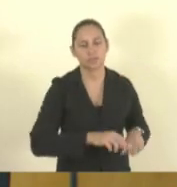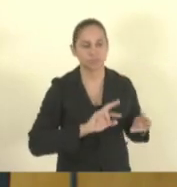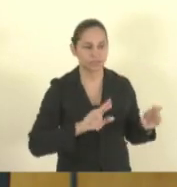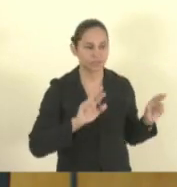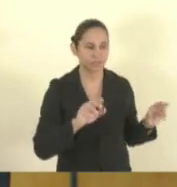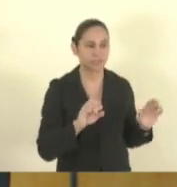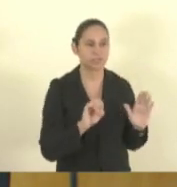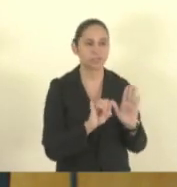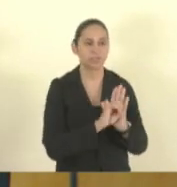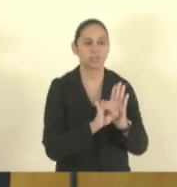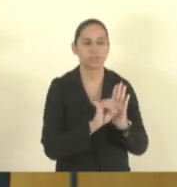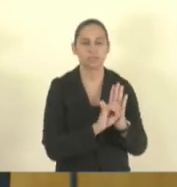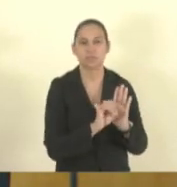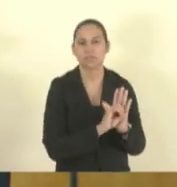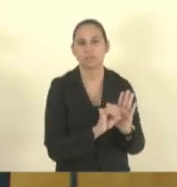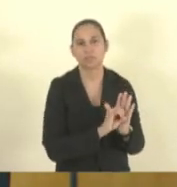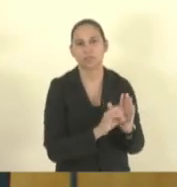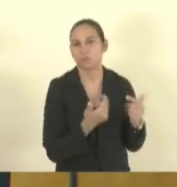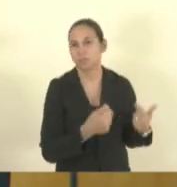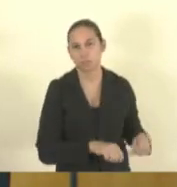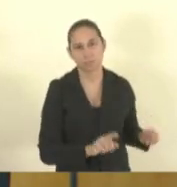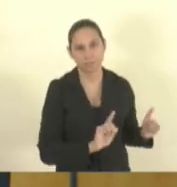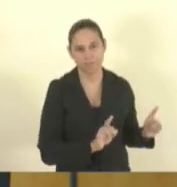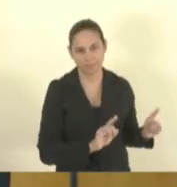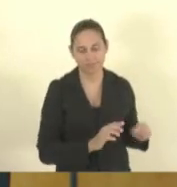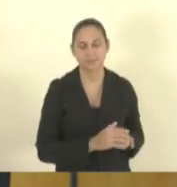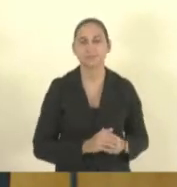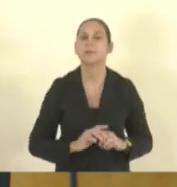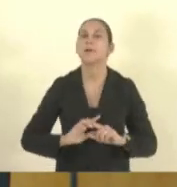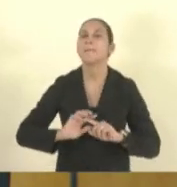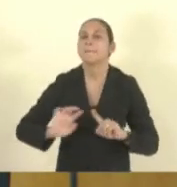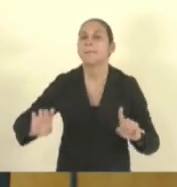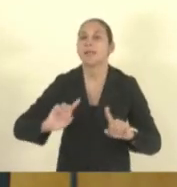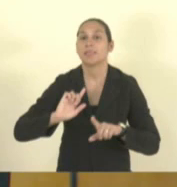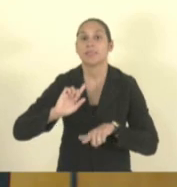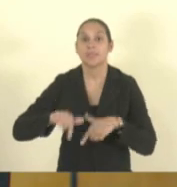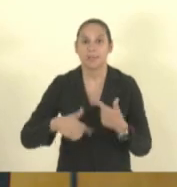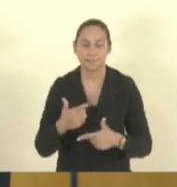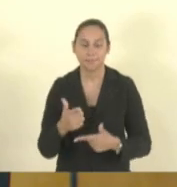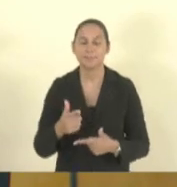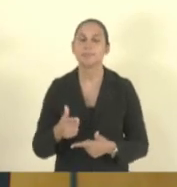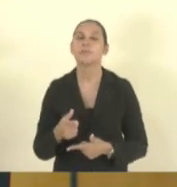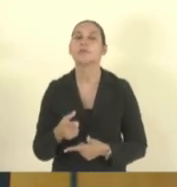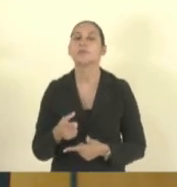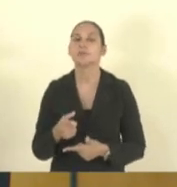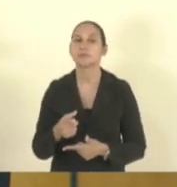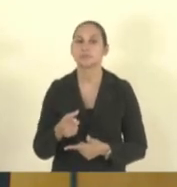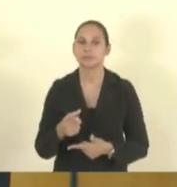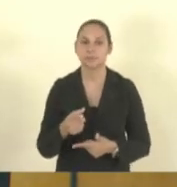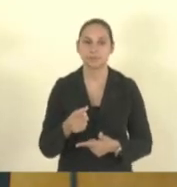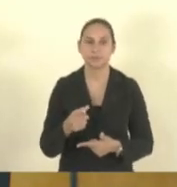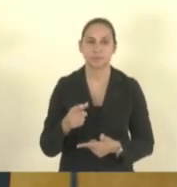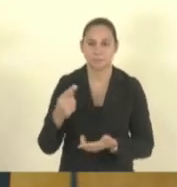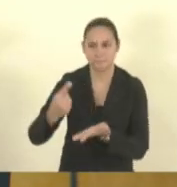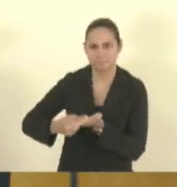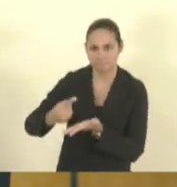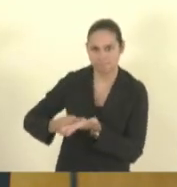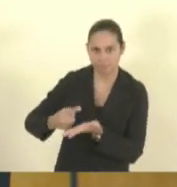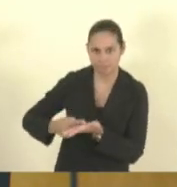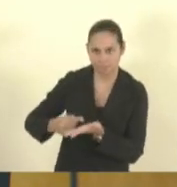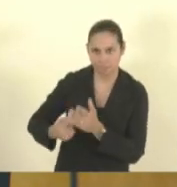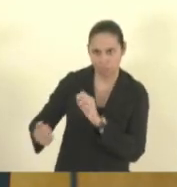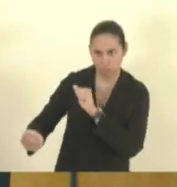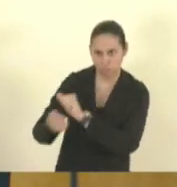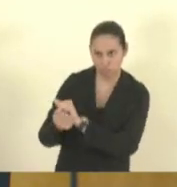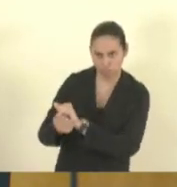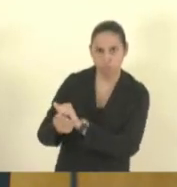edital então assim nós precisamos depois nós vamos ter uma conversa pedir uma agenda com a Giovanni talvez tá